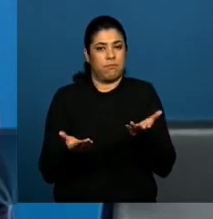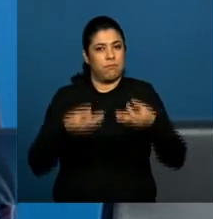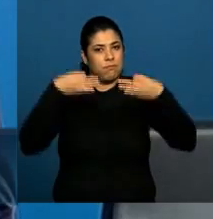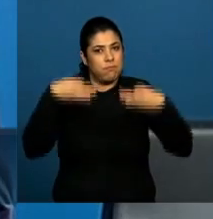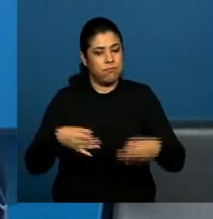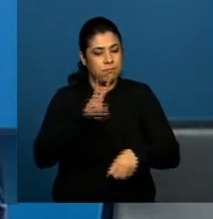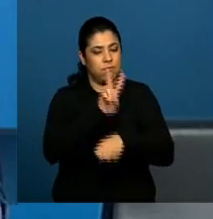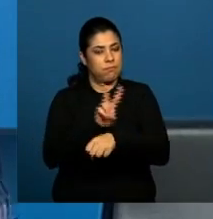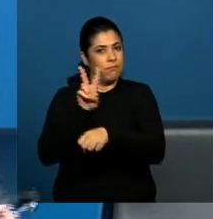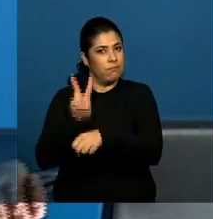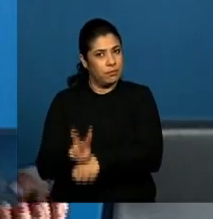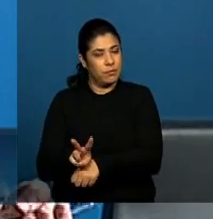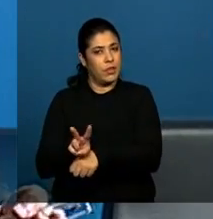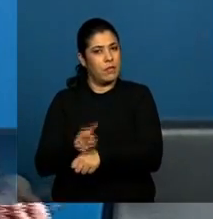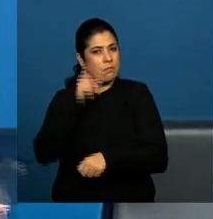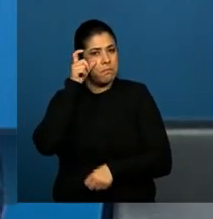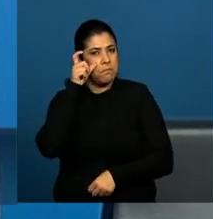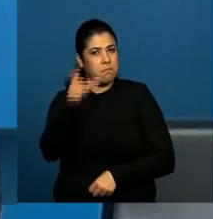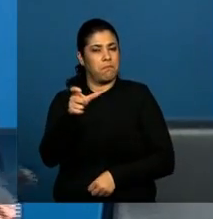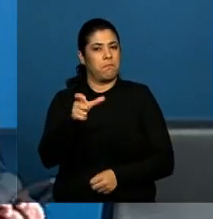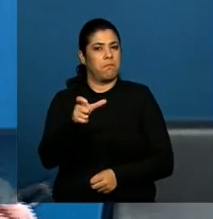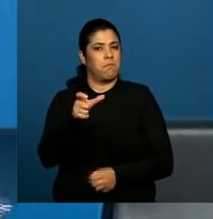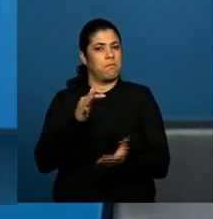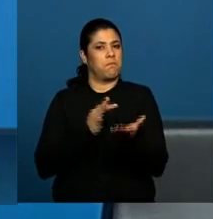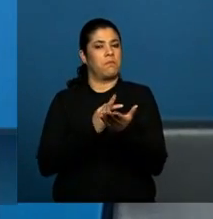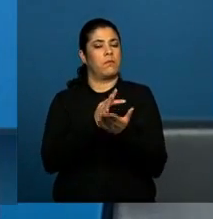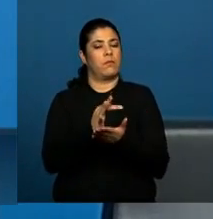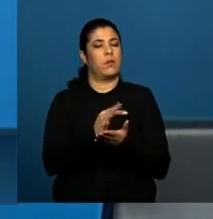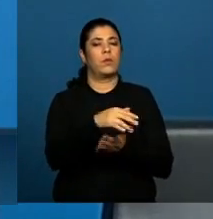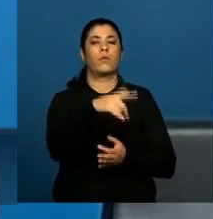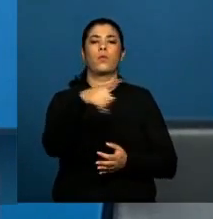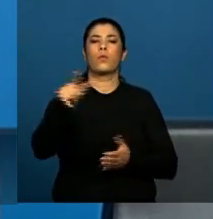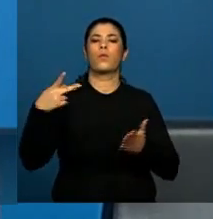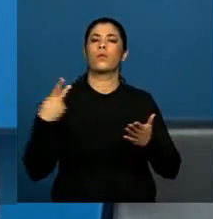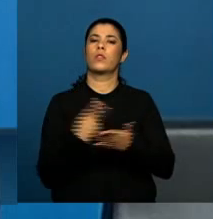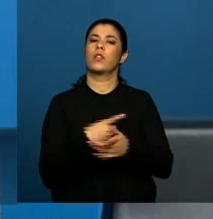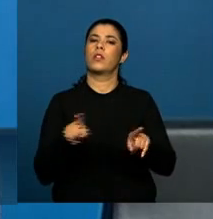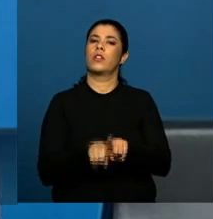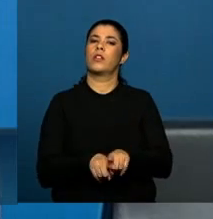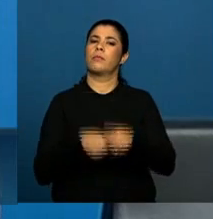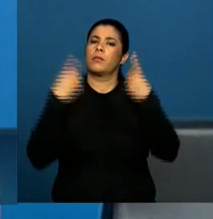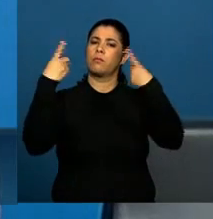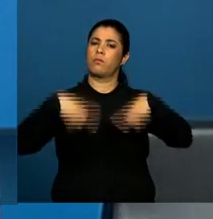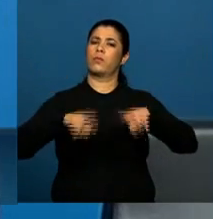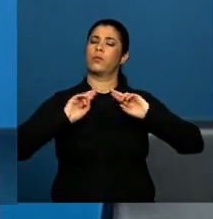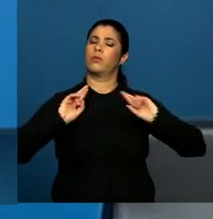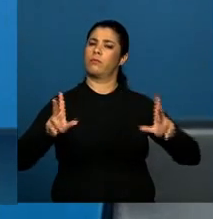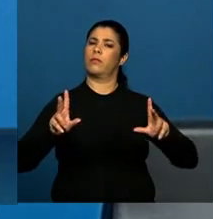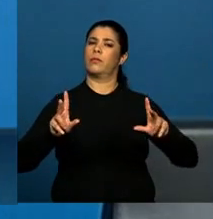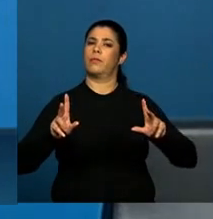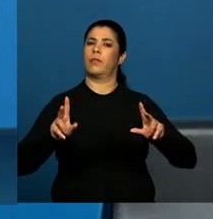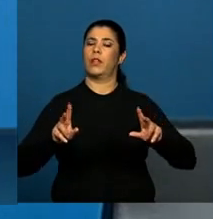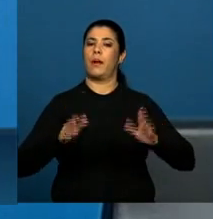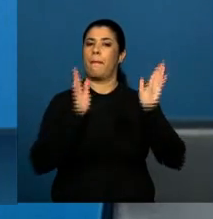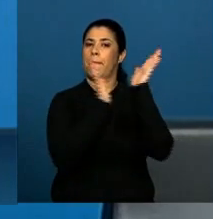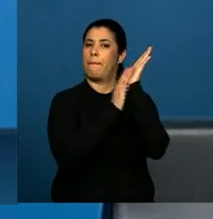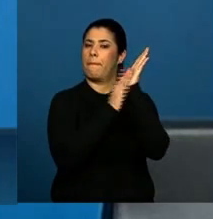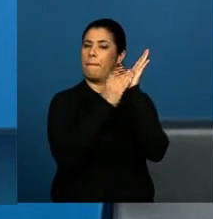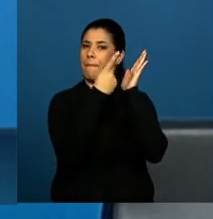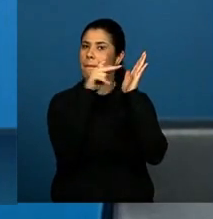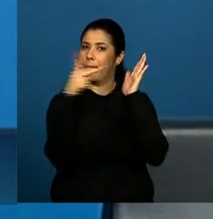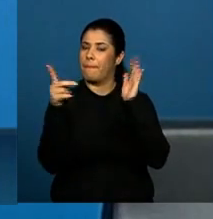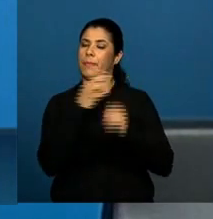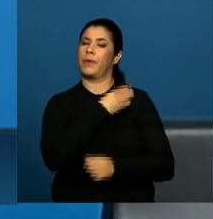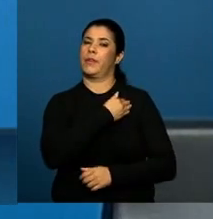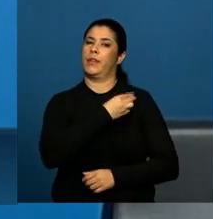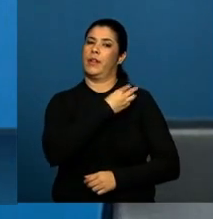interesses legítimos e, em determinadas circunstâncias, também contraditórios. Parabéns, portanto, ao